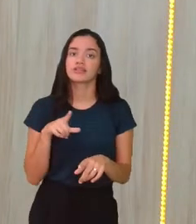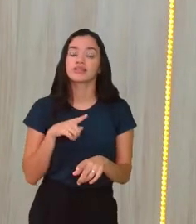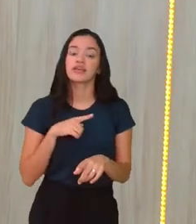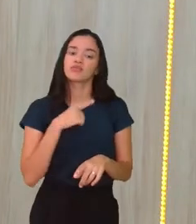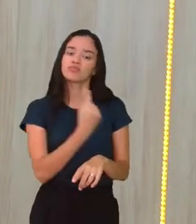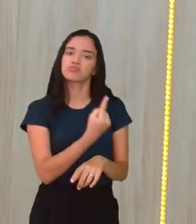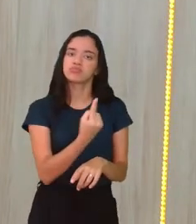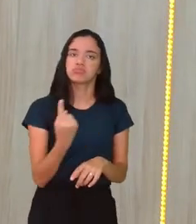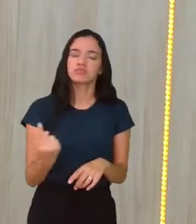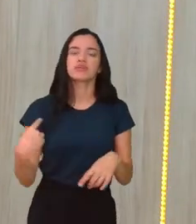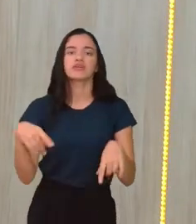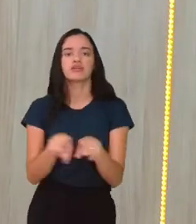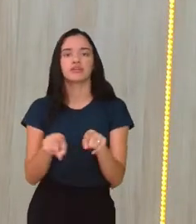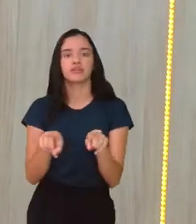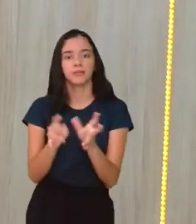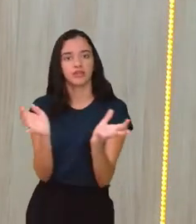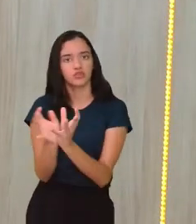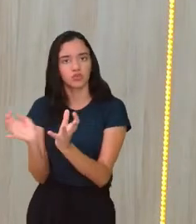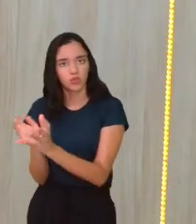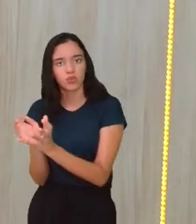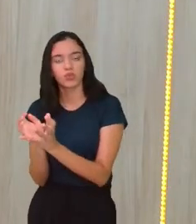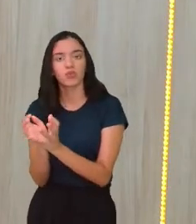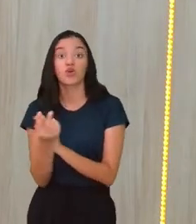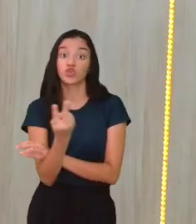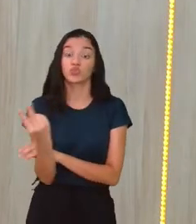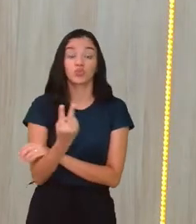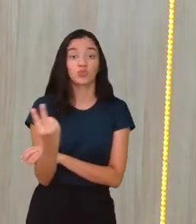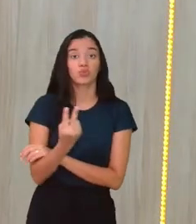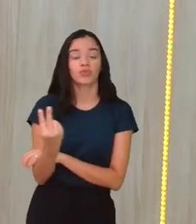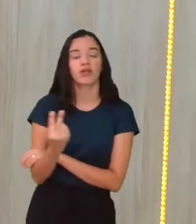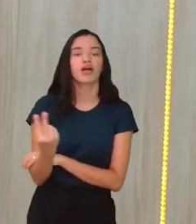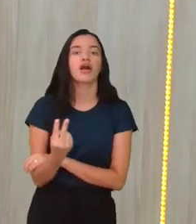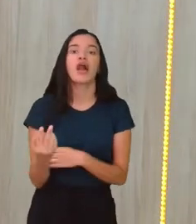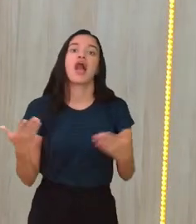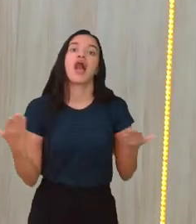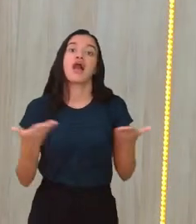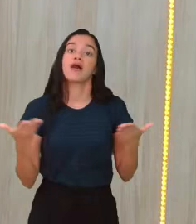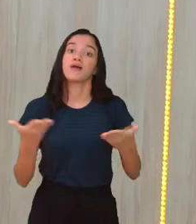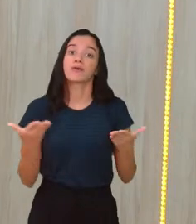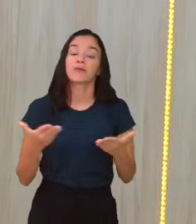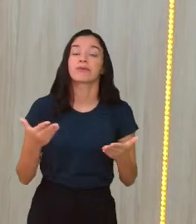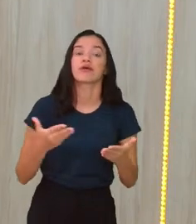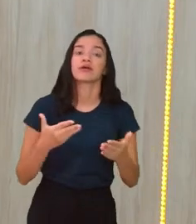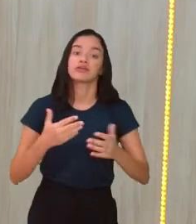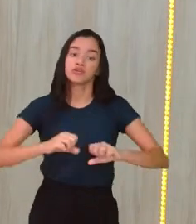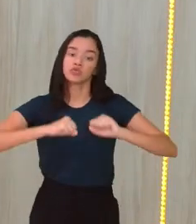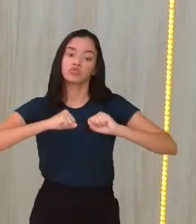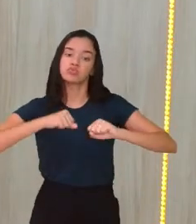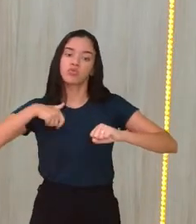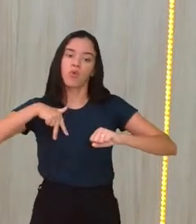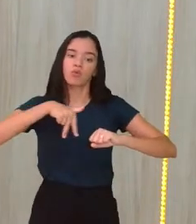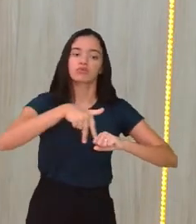individual e existe a modalidade em dupla. No atletismo, a gente tem o revezamento. Na natação, a gente tem o